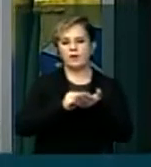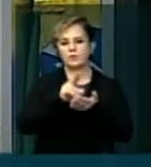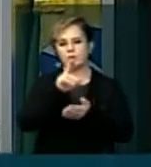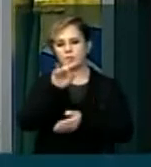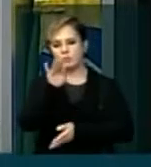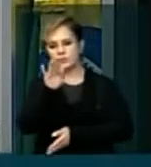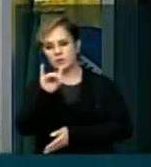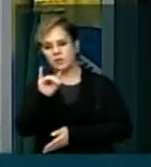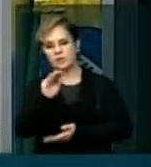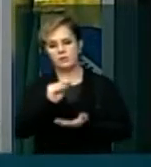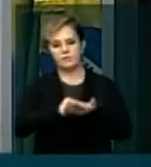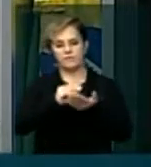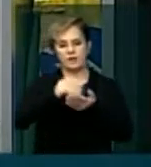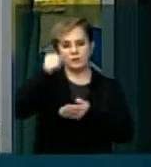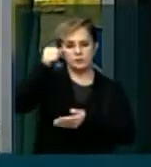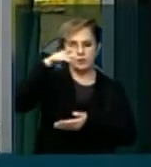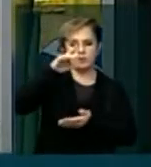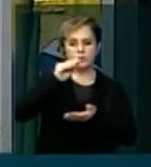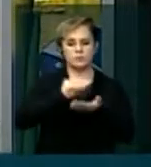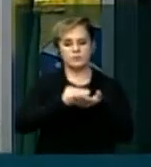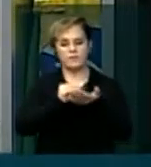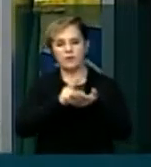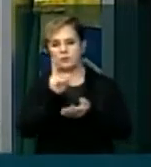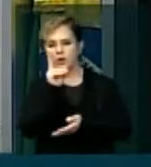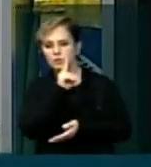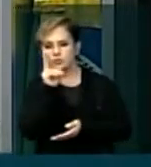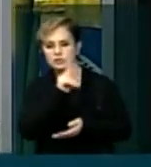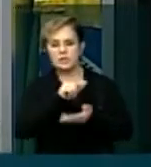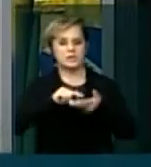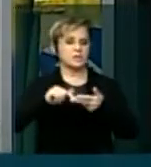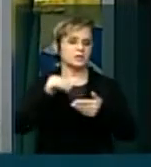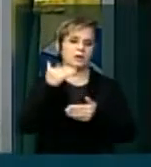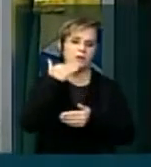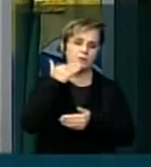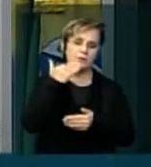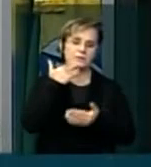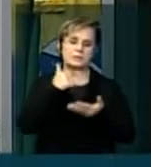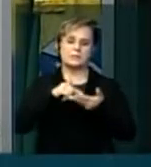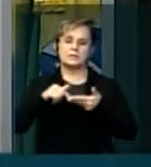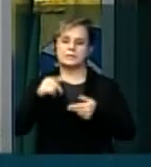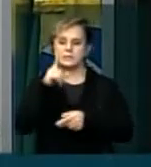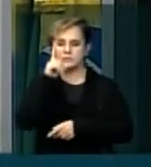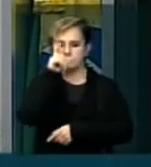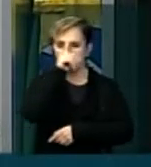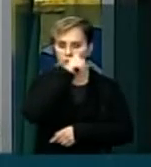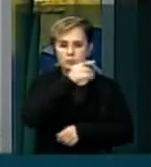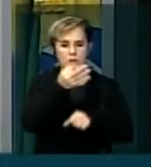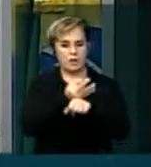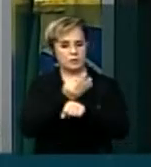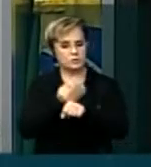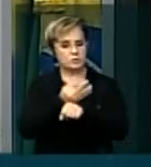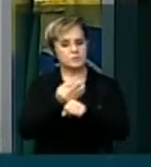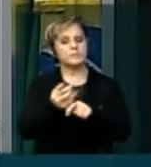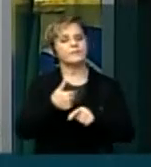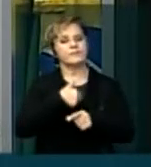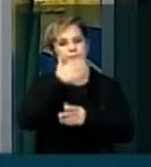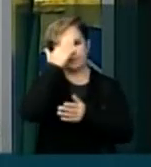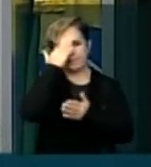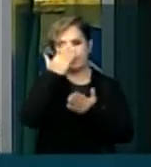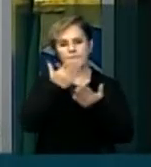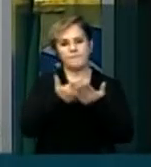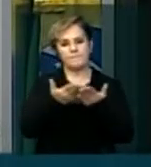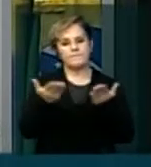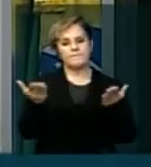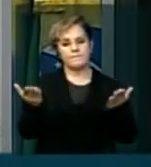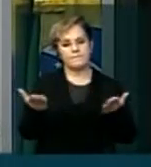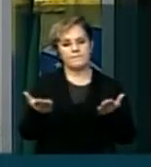intensiva, nesse país, as urgências com extremamente mais dificuldade. E eu tenho certeza, senhor presidente,